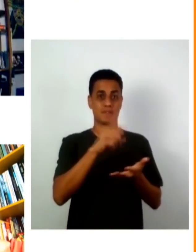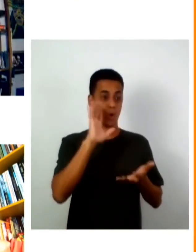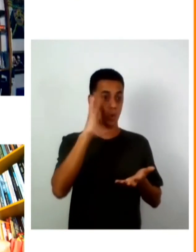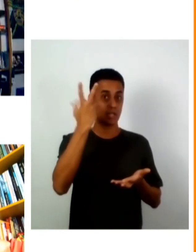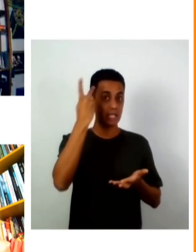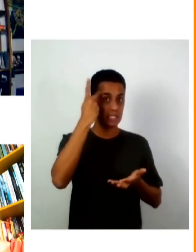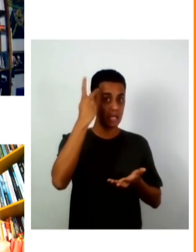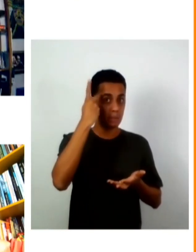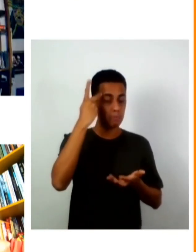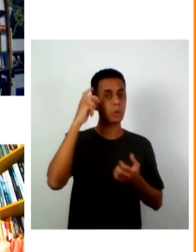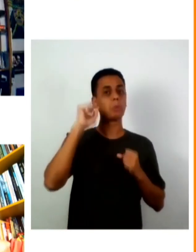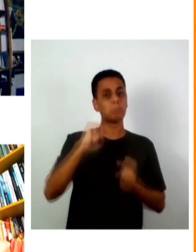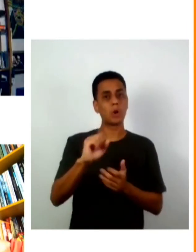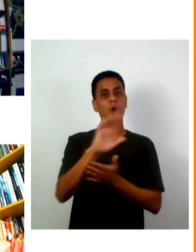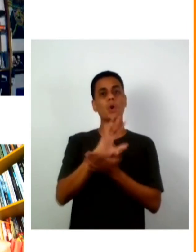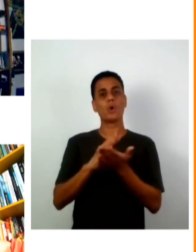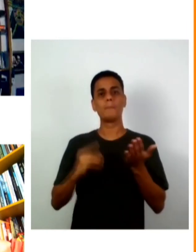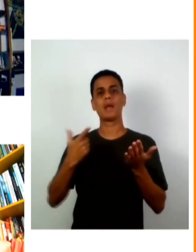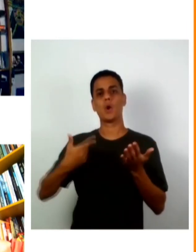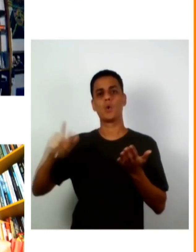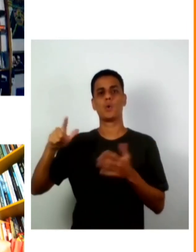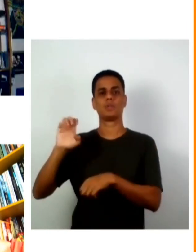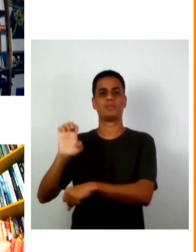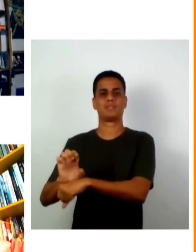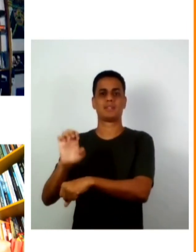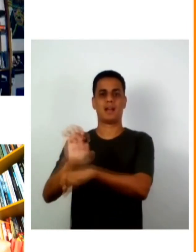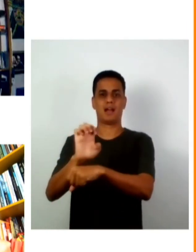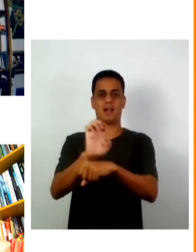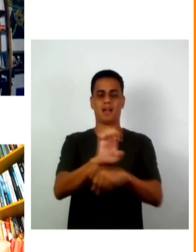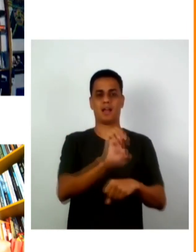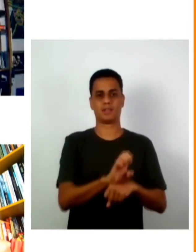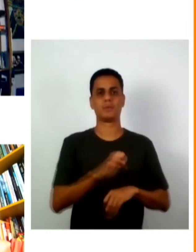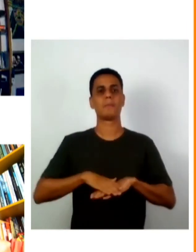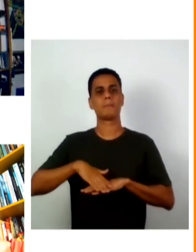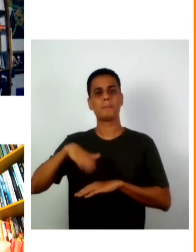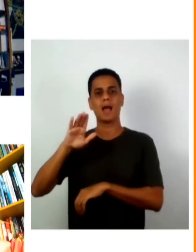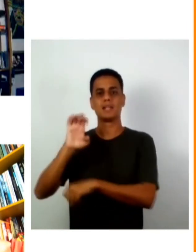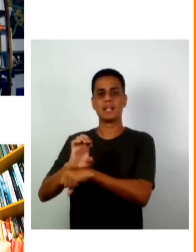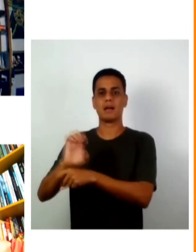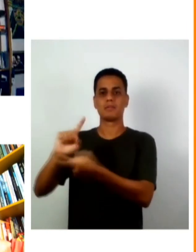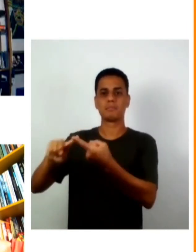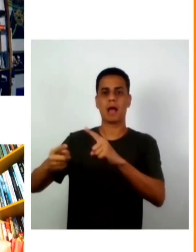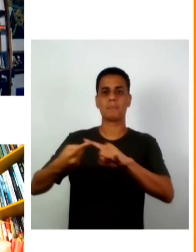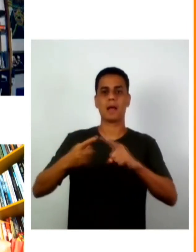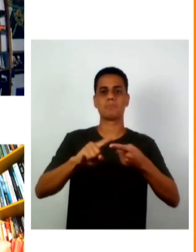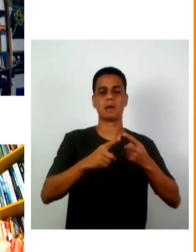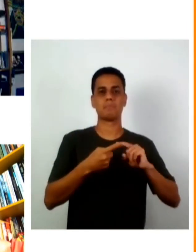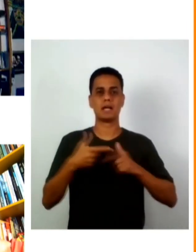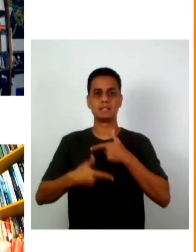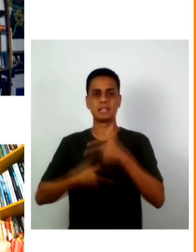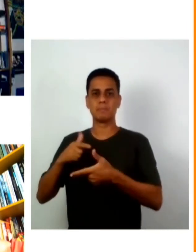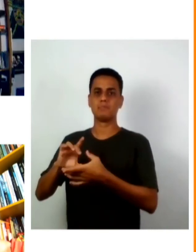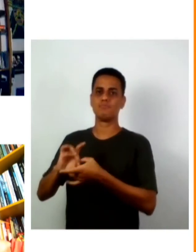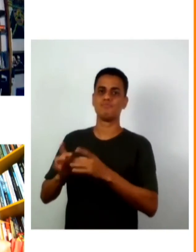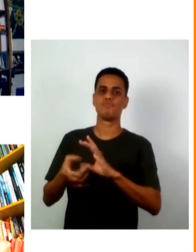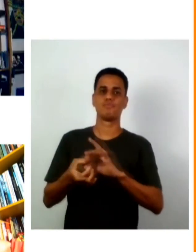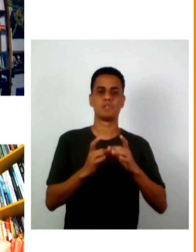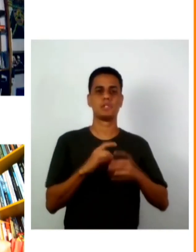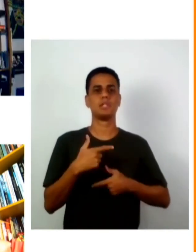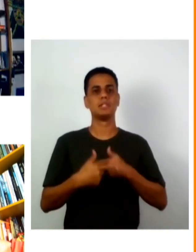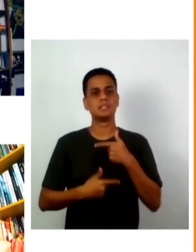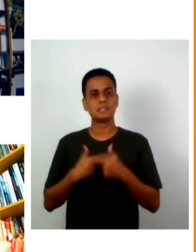outros estados e é o que tem acontecido cada vez mais as organizações tem atuado em rede para poder desenvolver esses esportes de